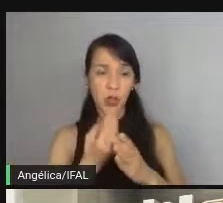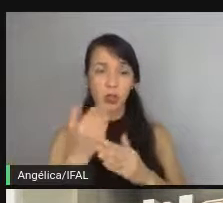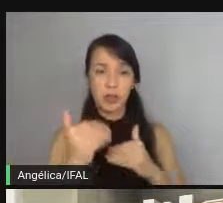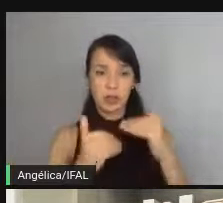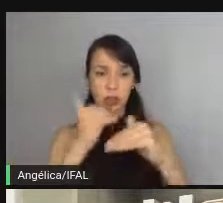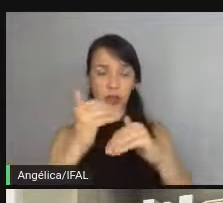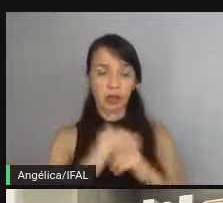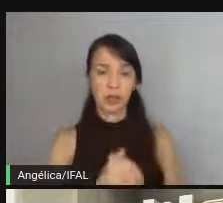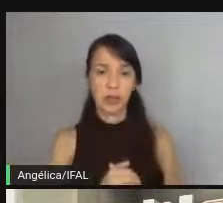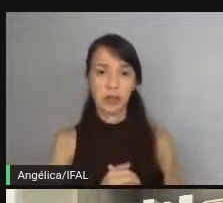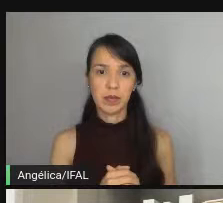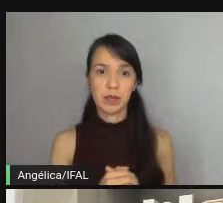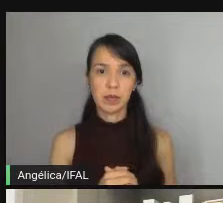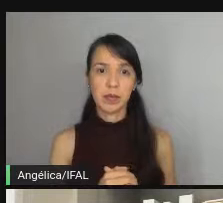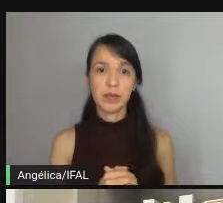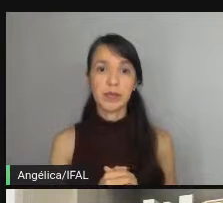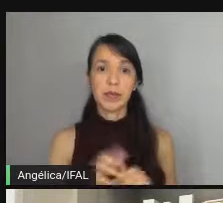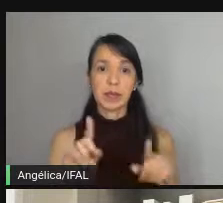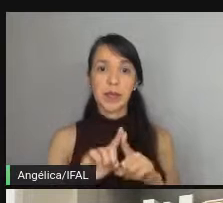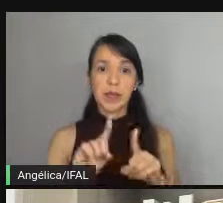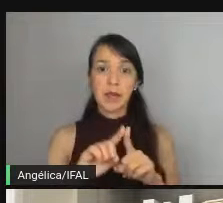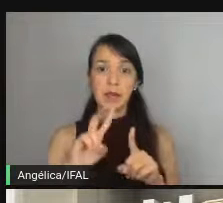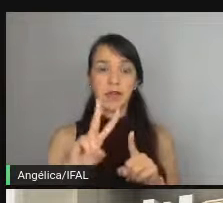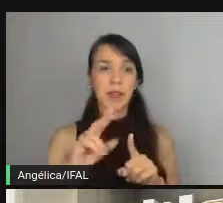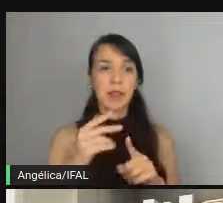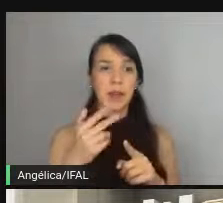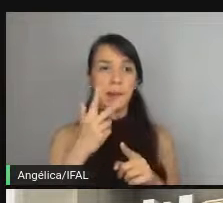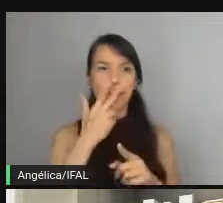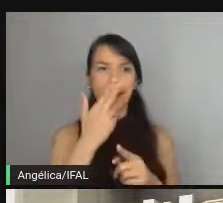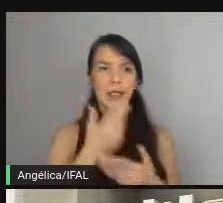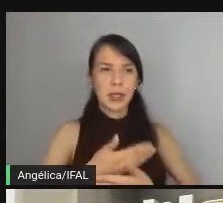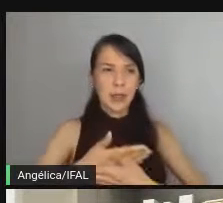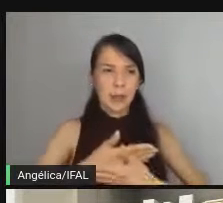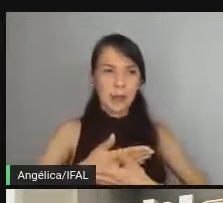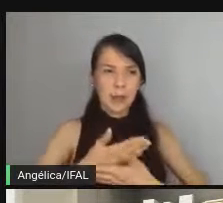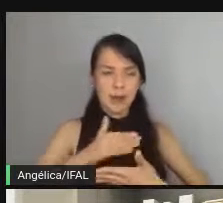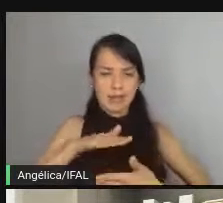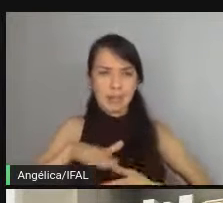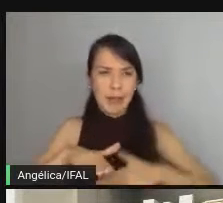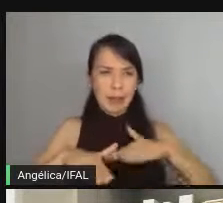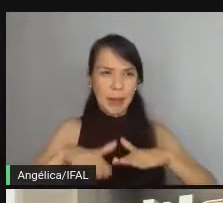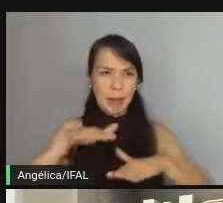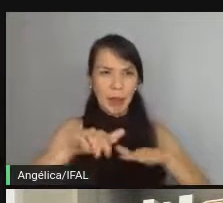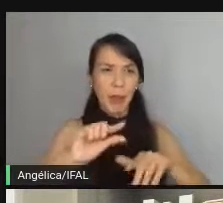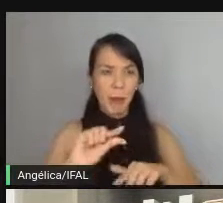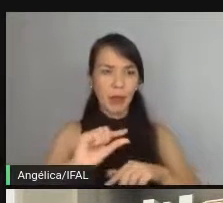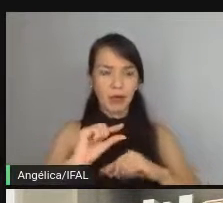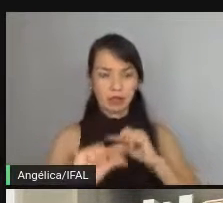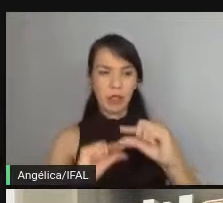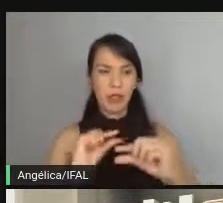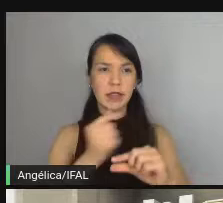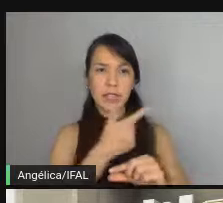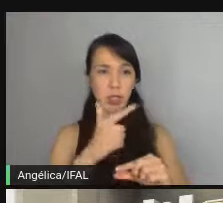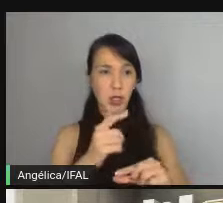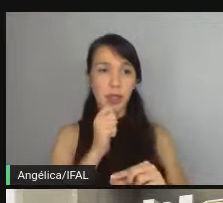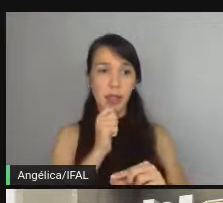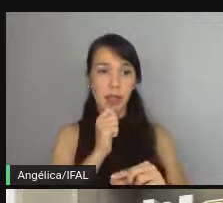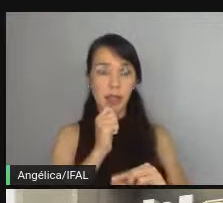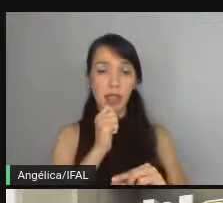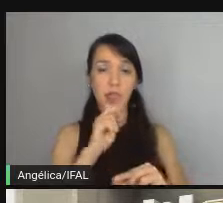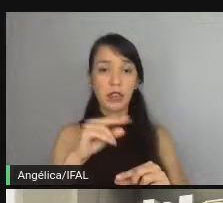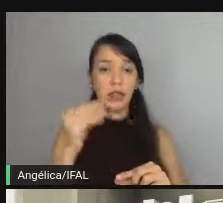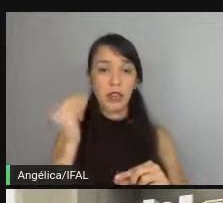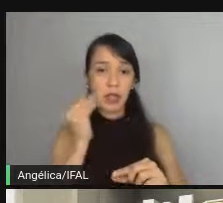decorrer do processo, a gente vai fazer em passos de BB. Como assim, passos de BB? Se a gente não tem nenhuma implementação, a gente coloca a expectativa do